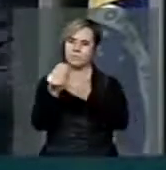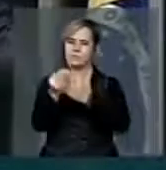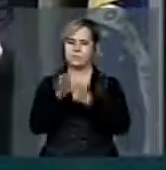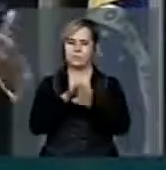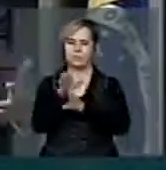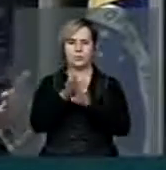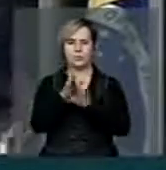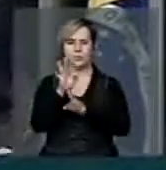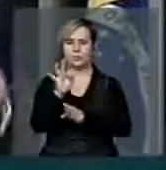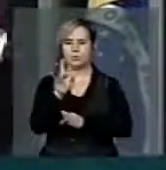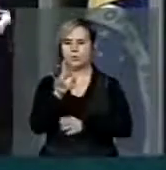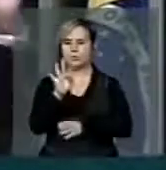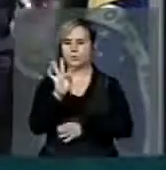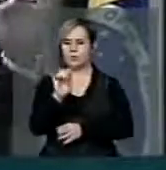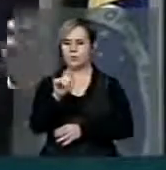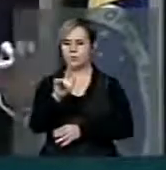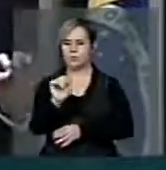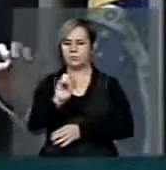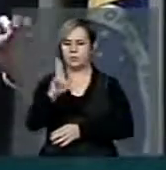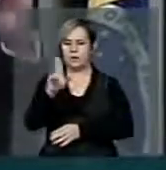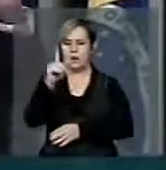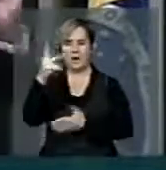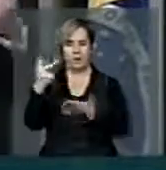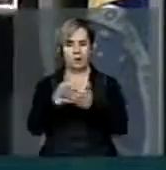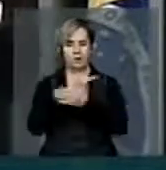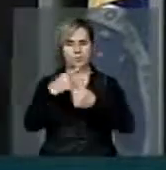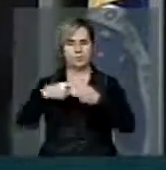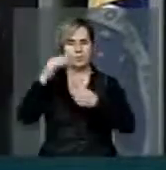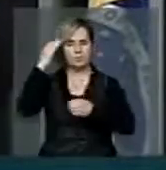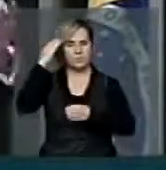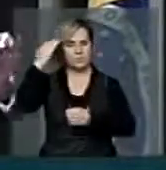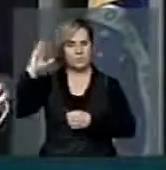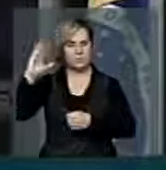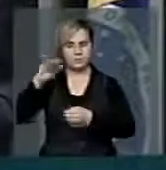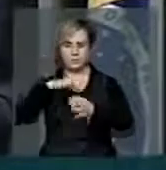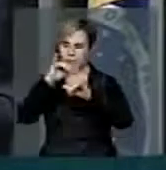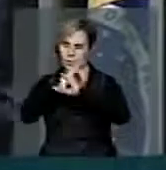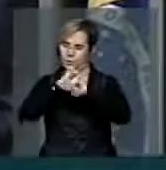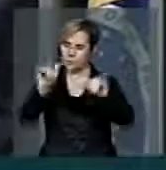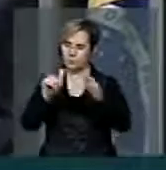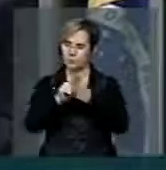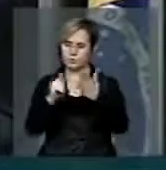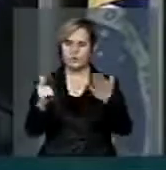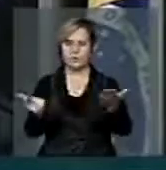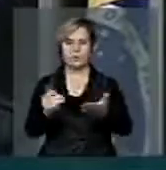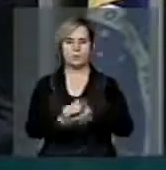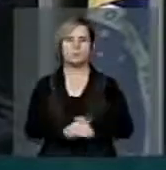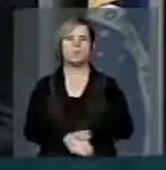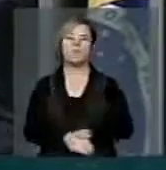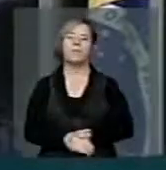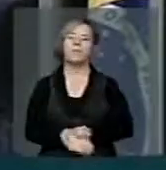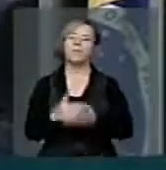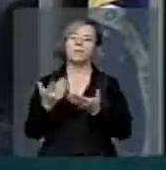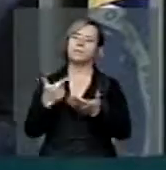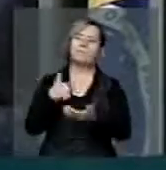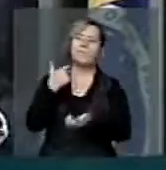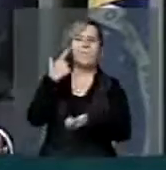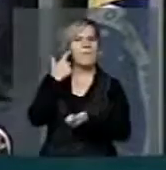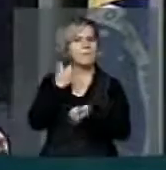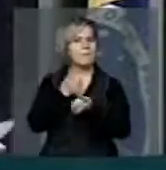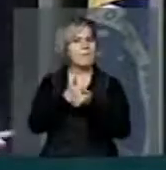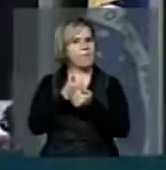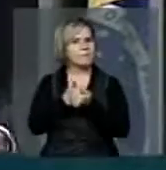muitas entrevistas, foi em Curitiba. A imprensa de Curitiba noticiou. Aí eu faço a seguinte reflexão.